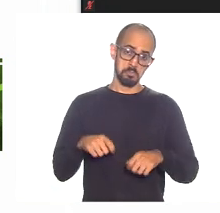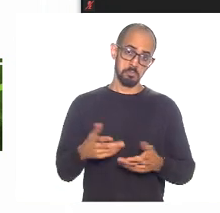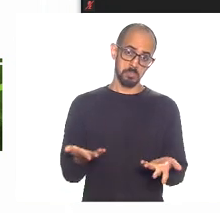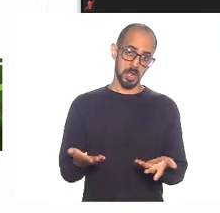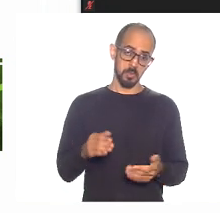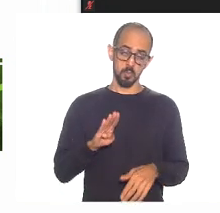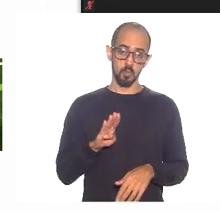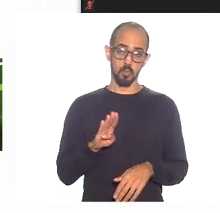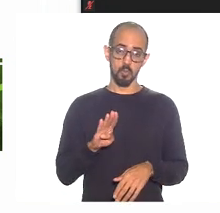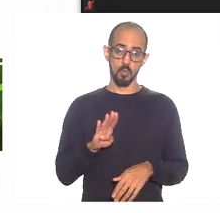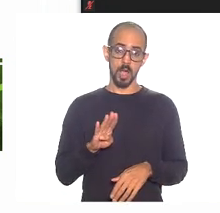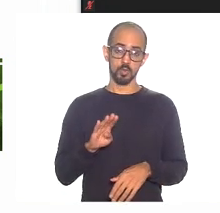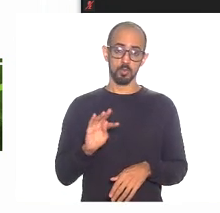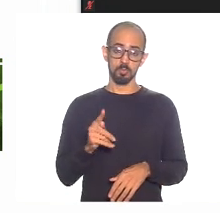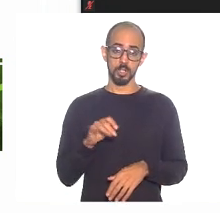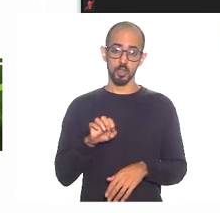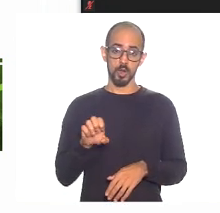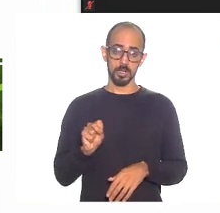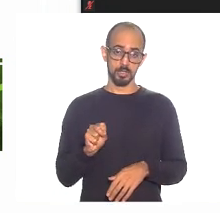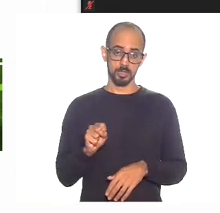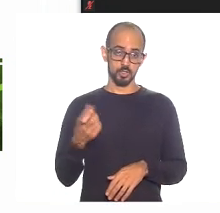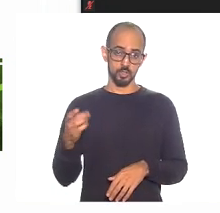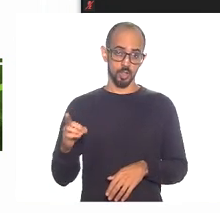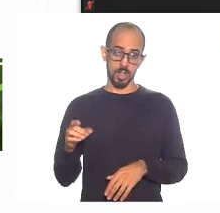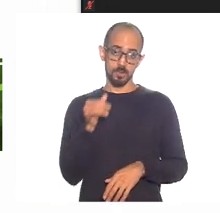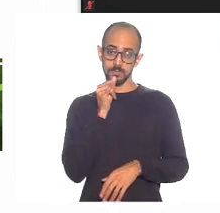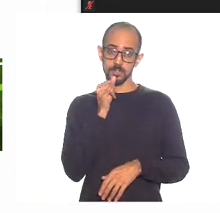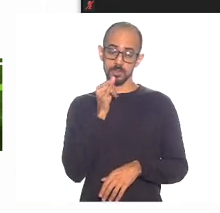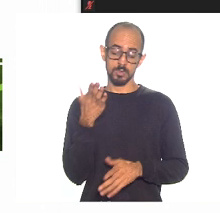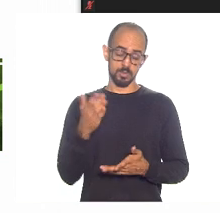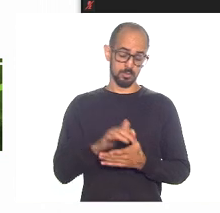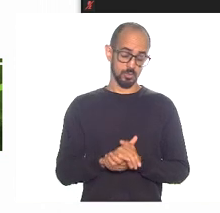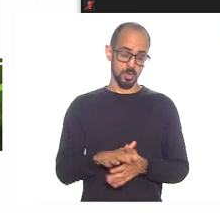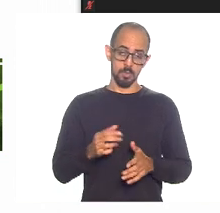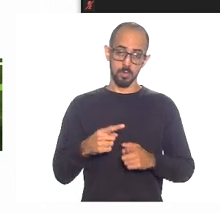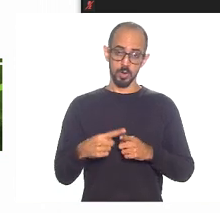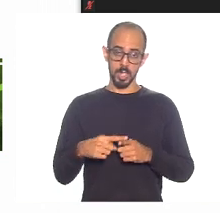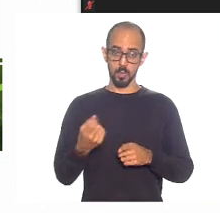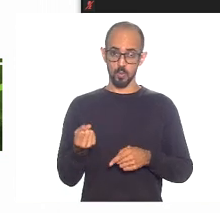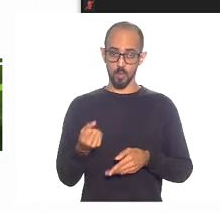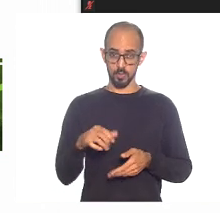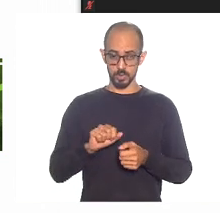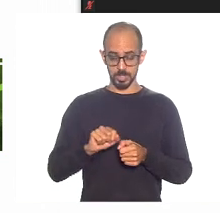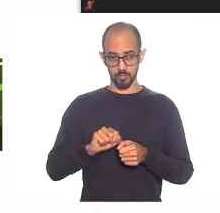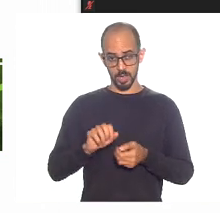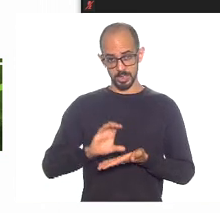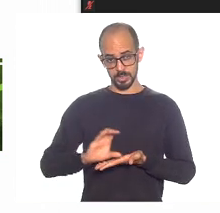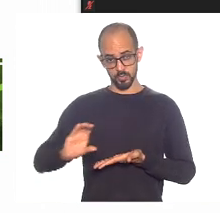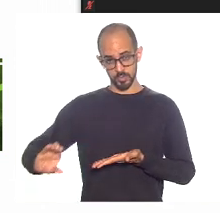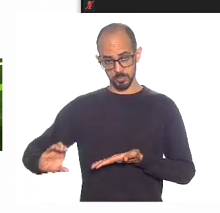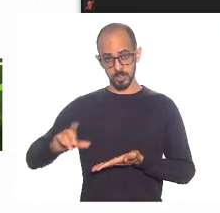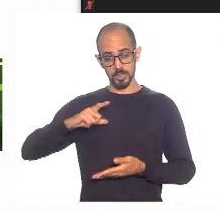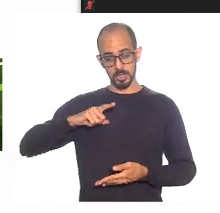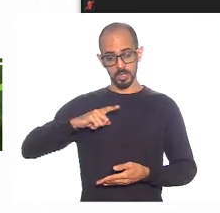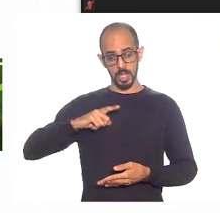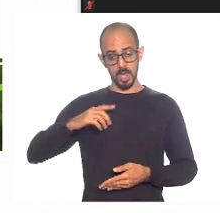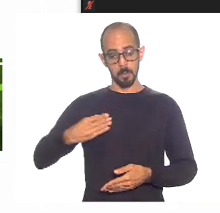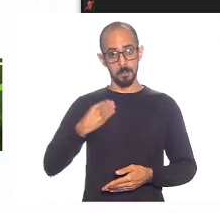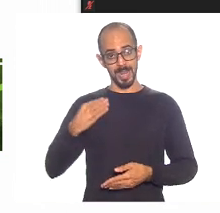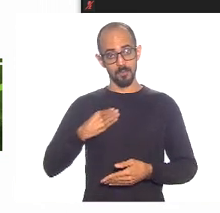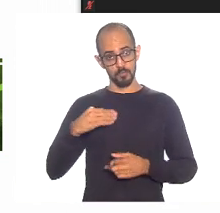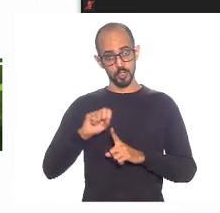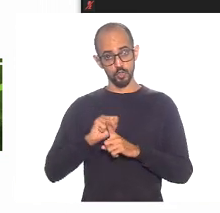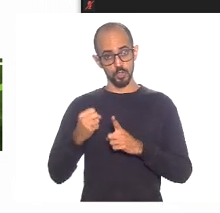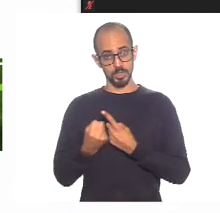dólares, né? Por que isso? Porque na hora em que você faz esses investimentos, além do benefício social, você